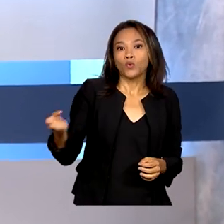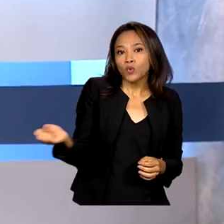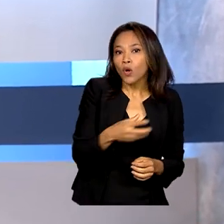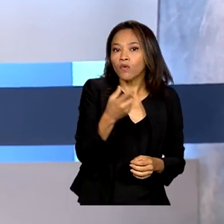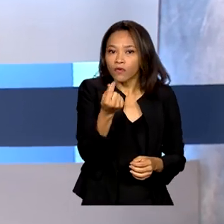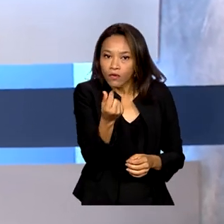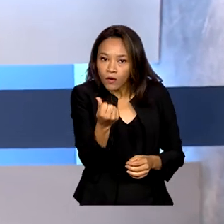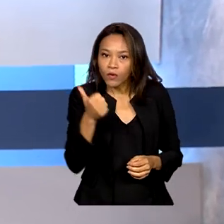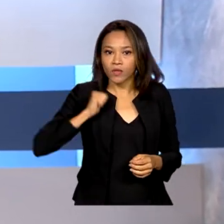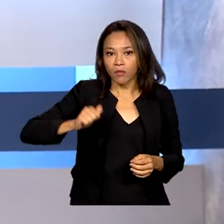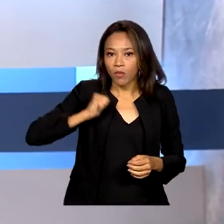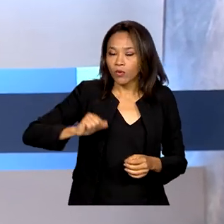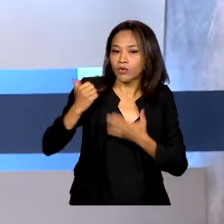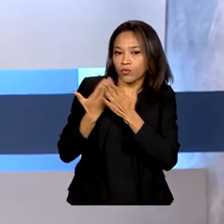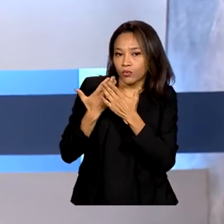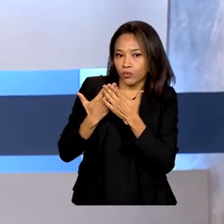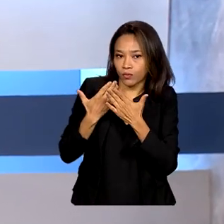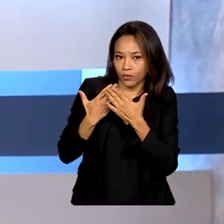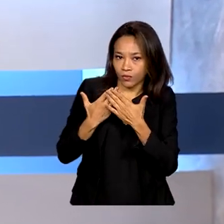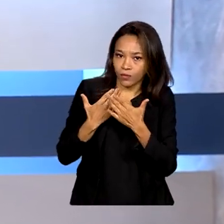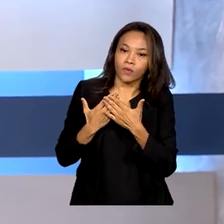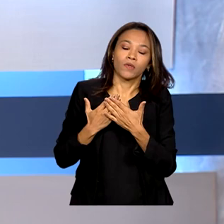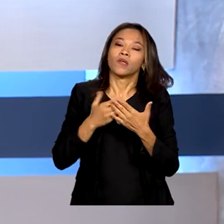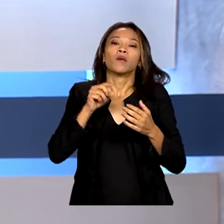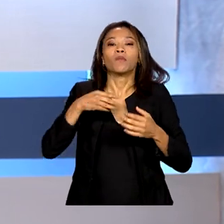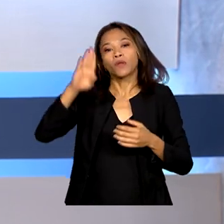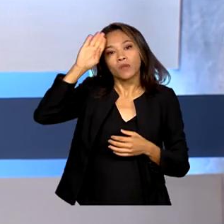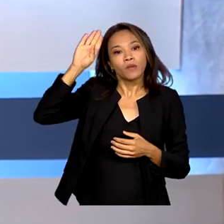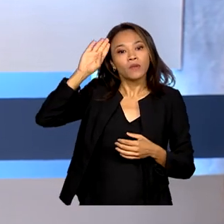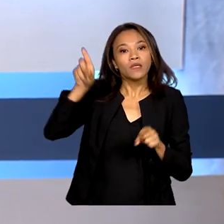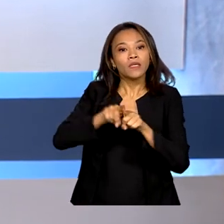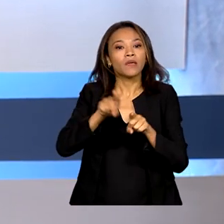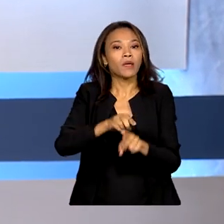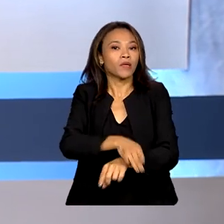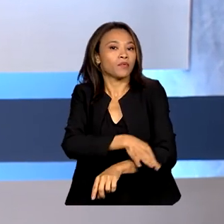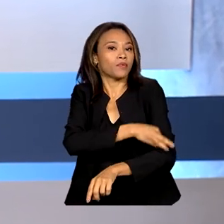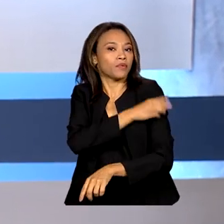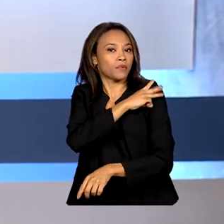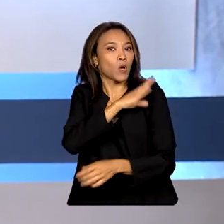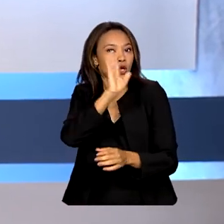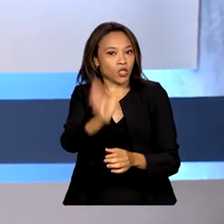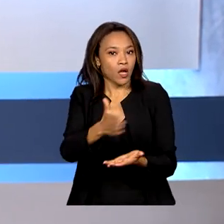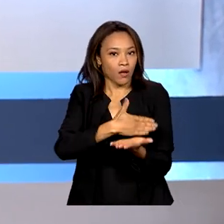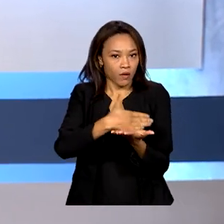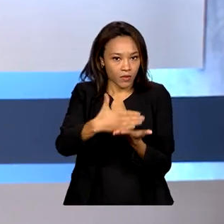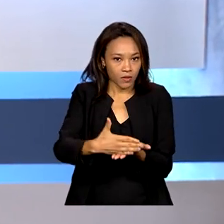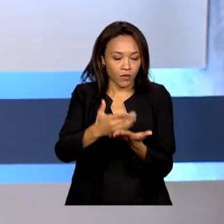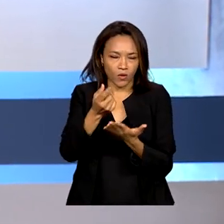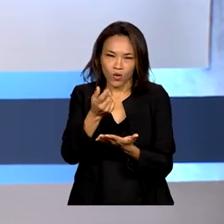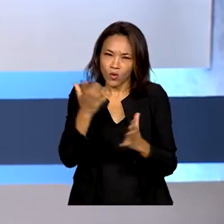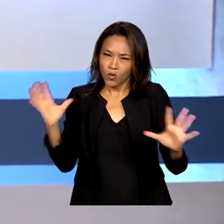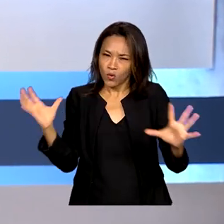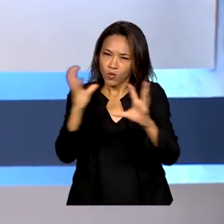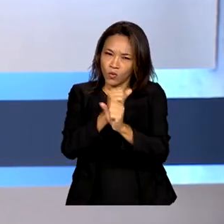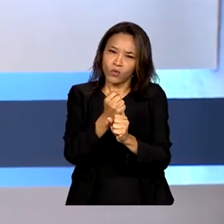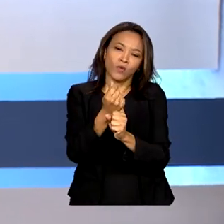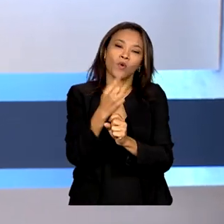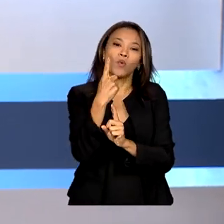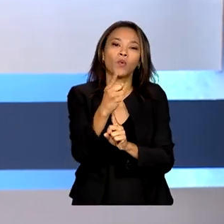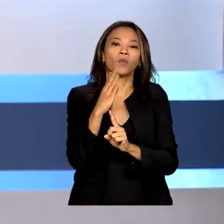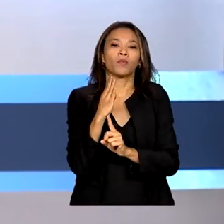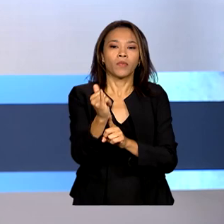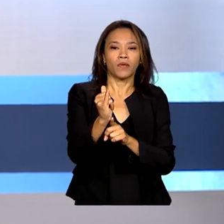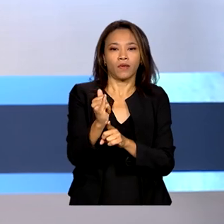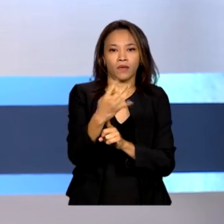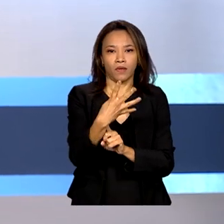superior e para a educação básica começaram a ser pagas pelo governo neste mês. O total investido supera 1 bilhão e 400